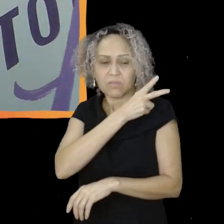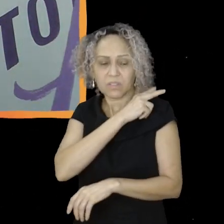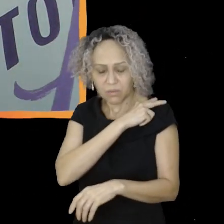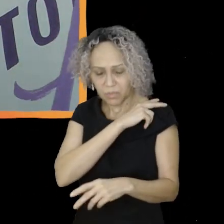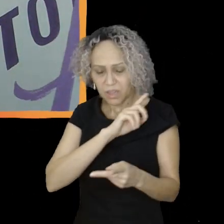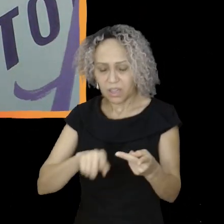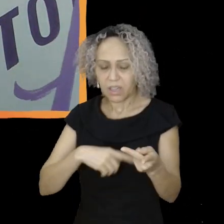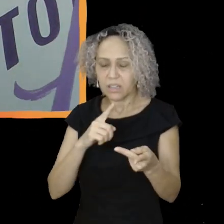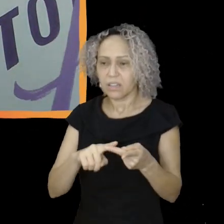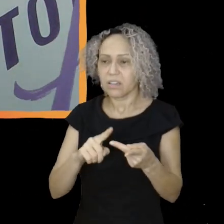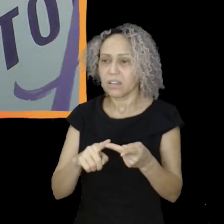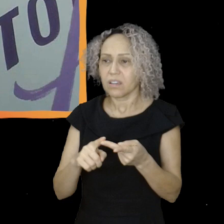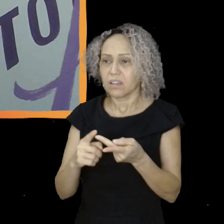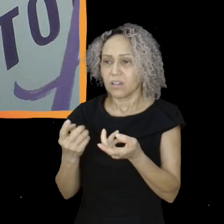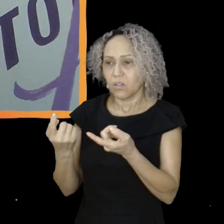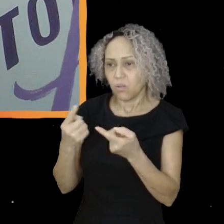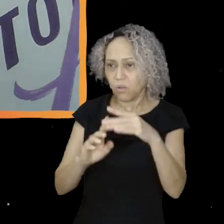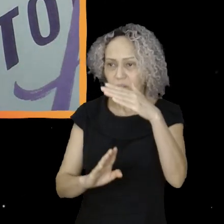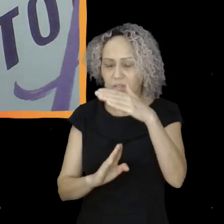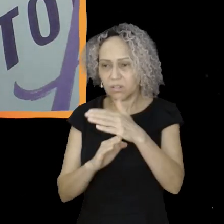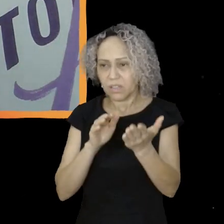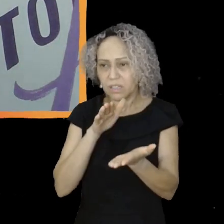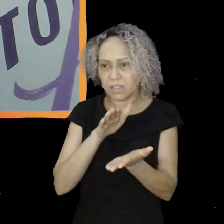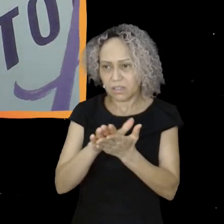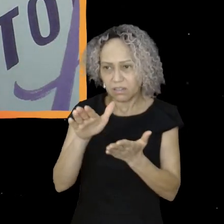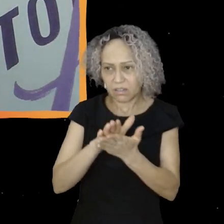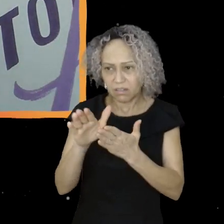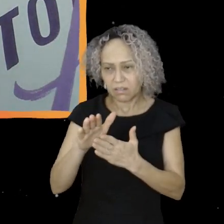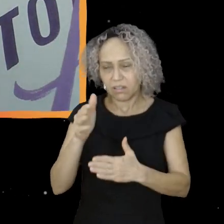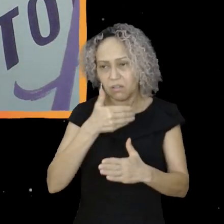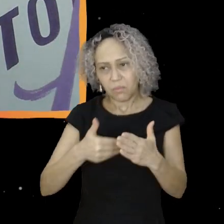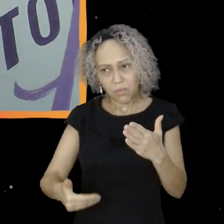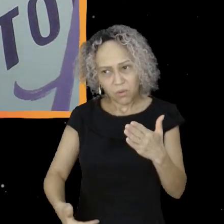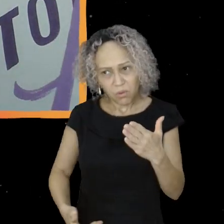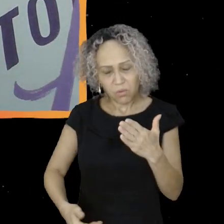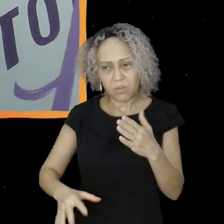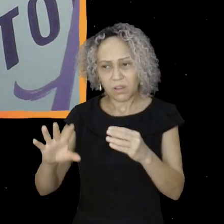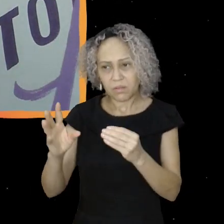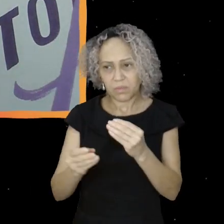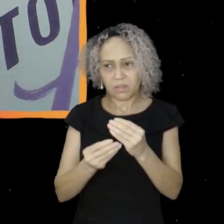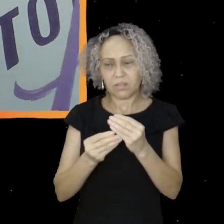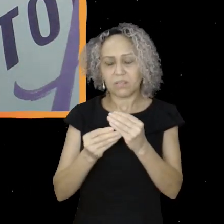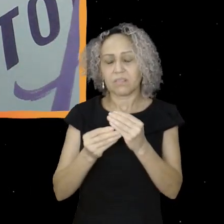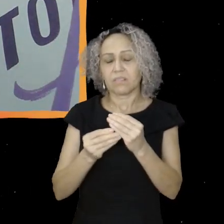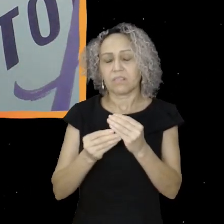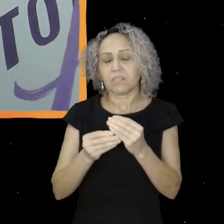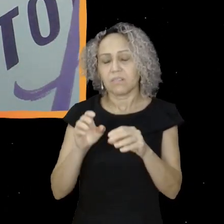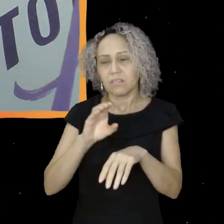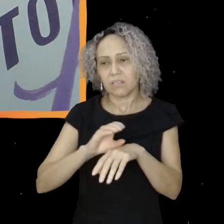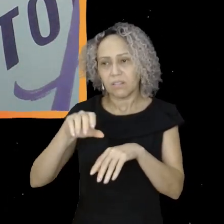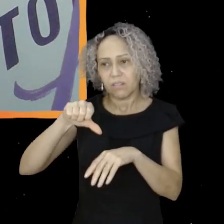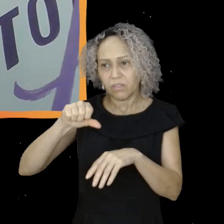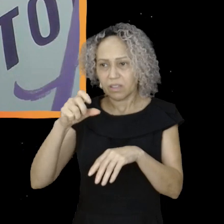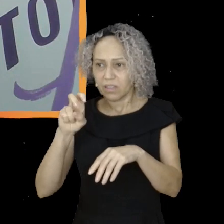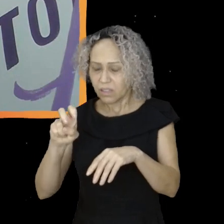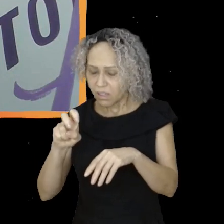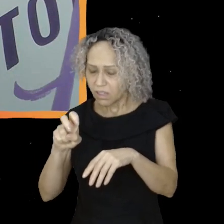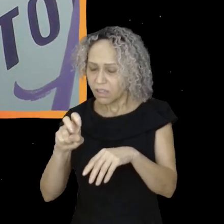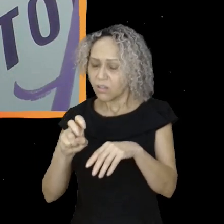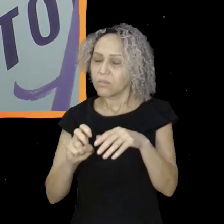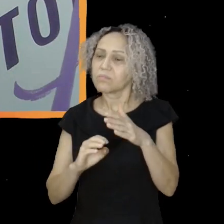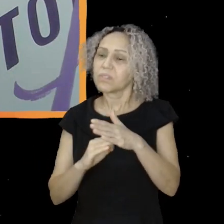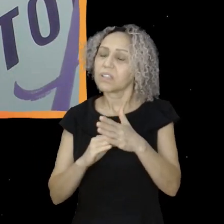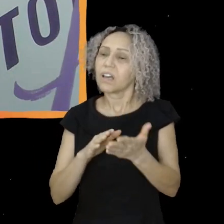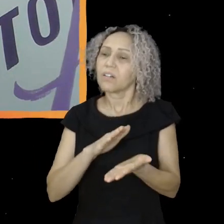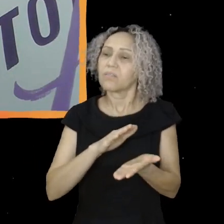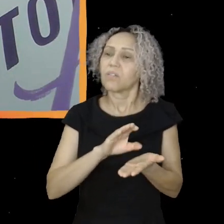Contra o teto de gastos, que é a emenda constitucional 95, que limitava o investimento em saúde e educação. Contra pautas